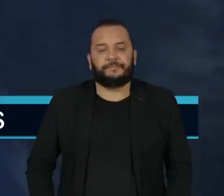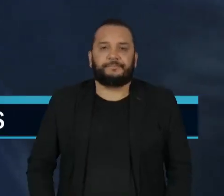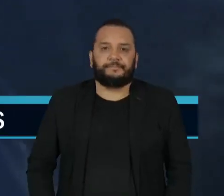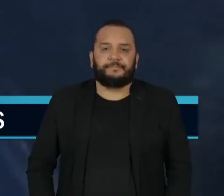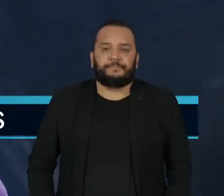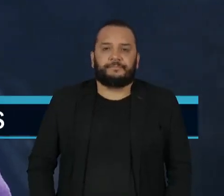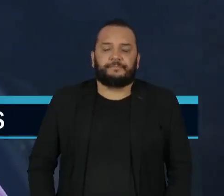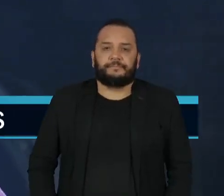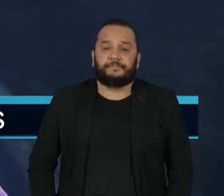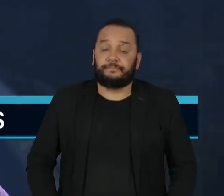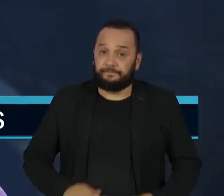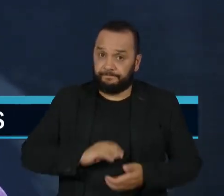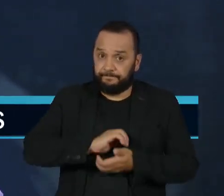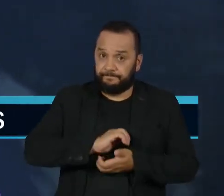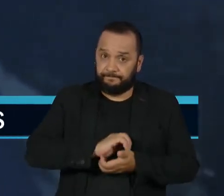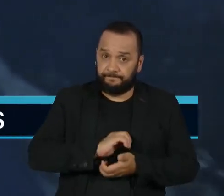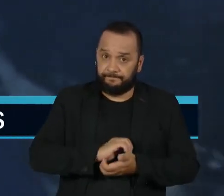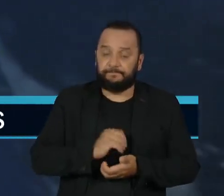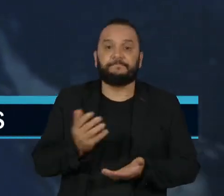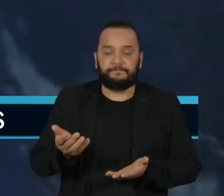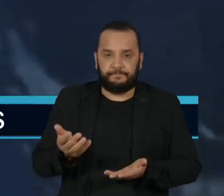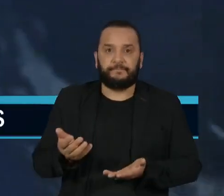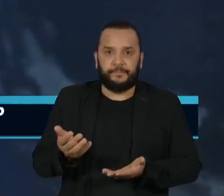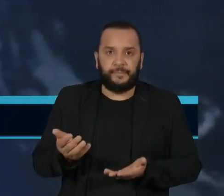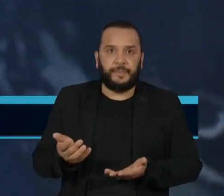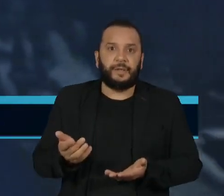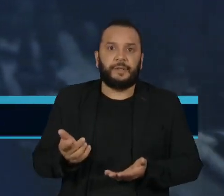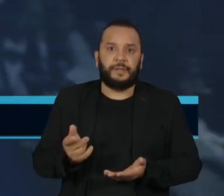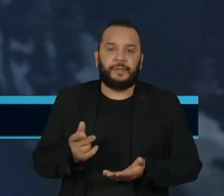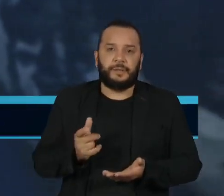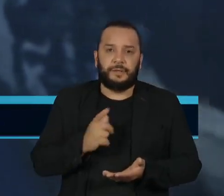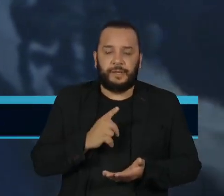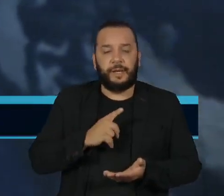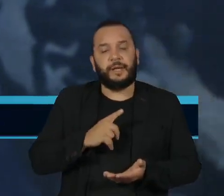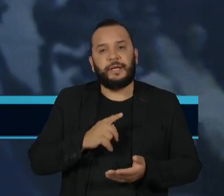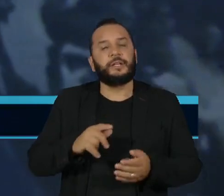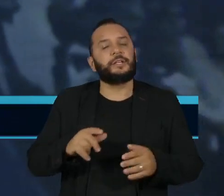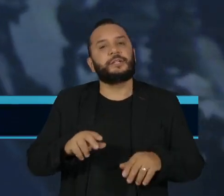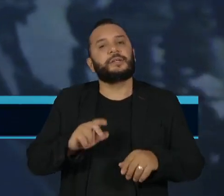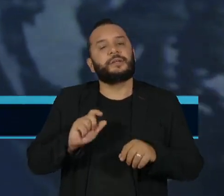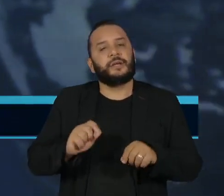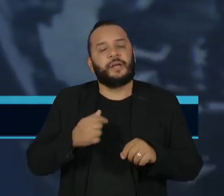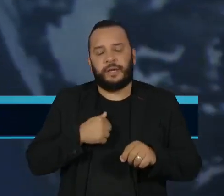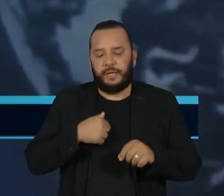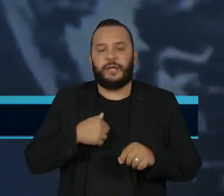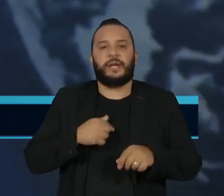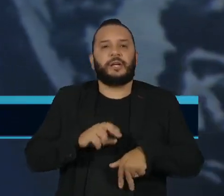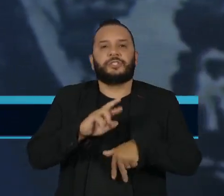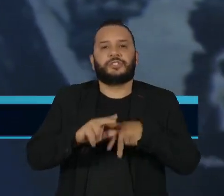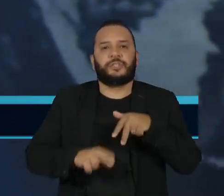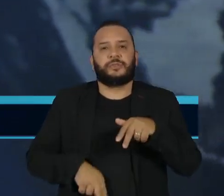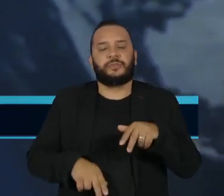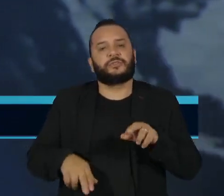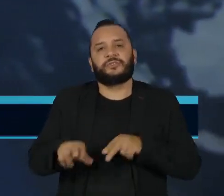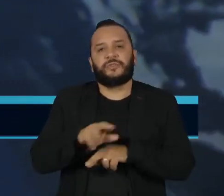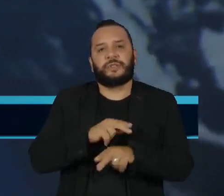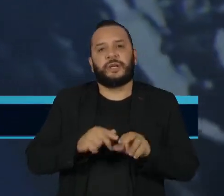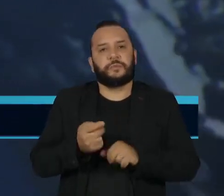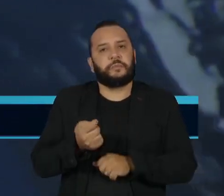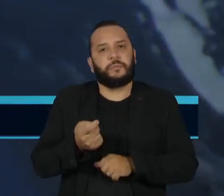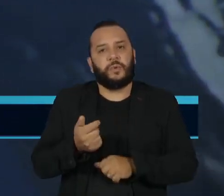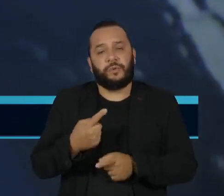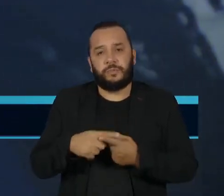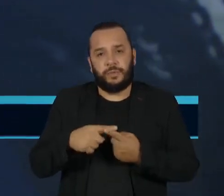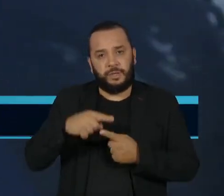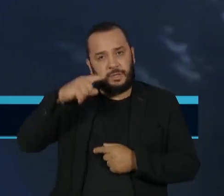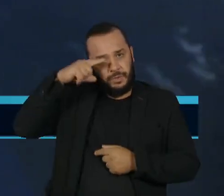E o Supremo Tribunal Federal deve ter a menor diversidade de gênero dos últimos 23 anos. Com a saída da